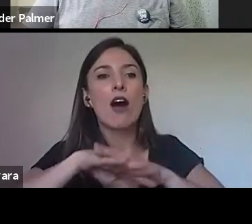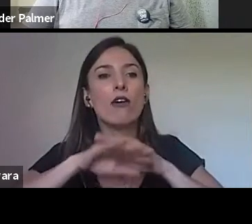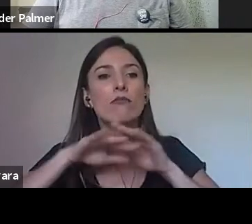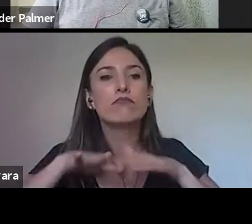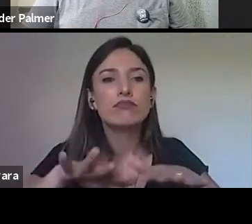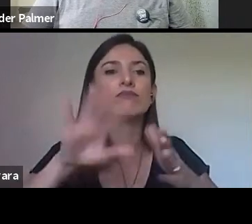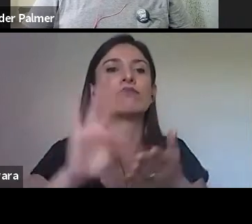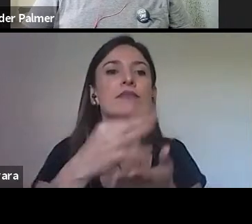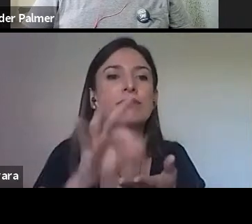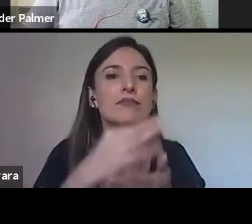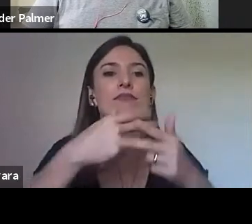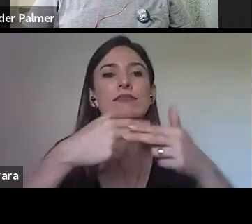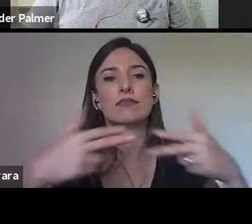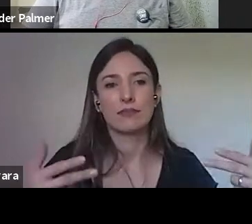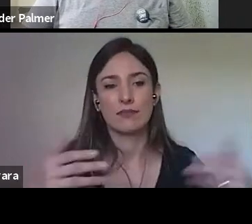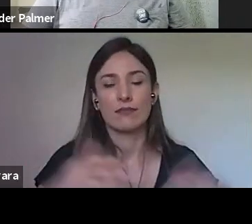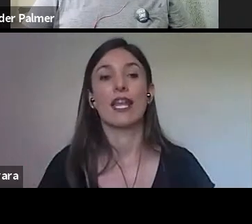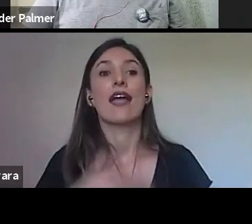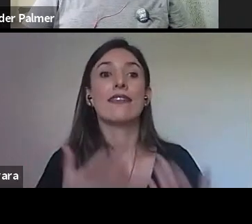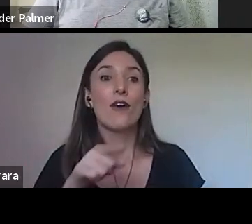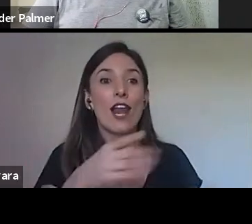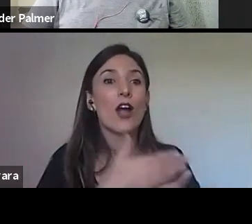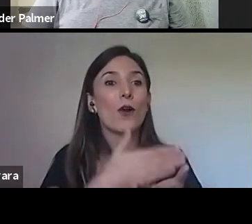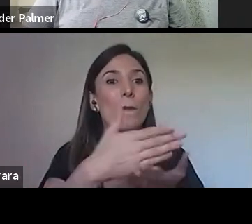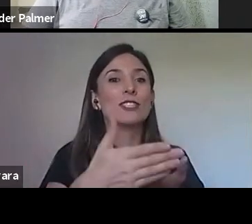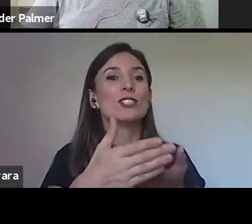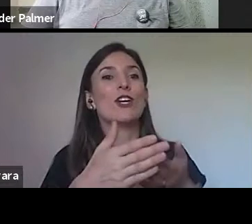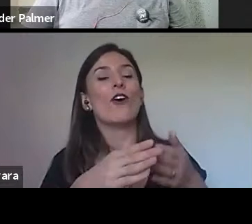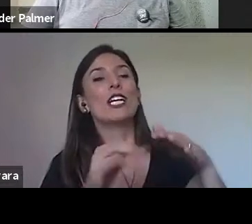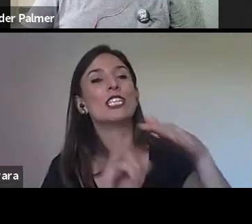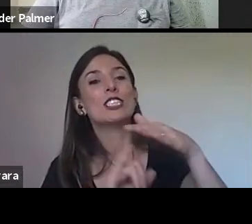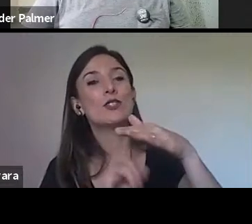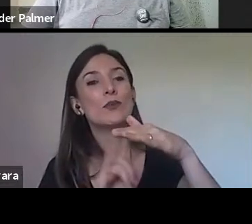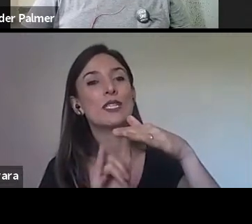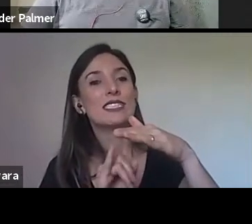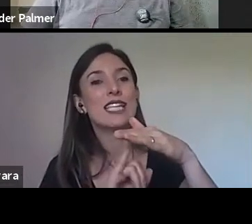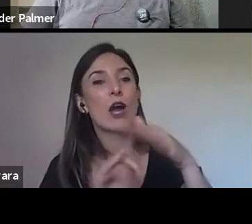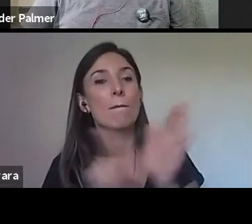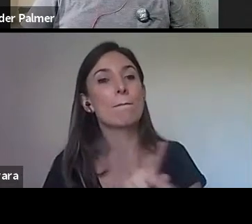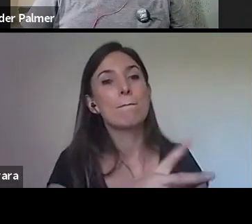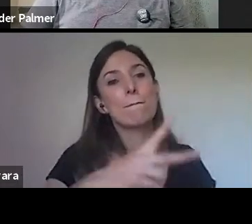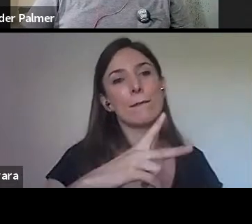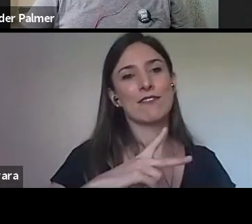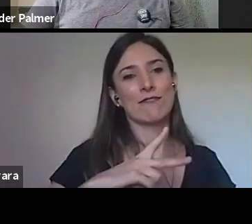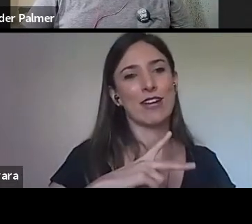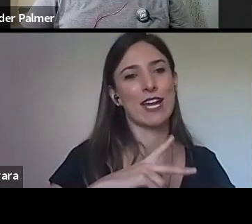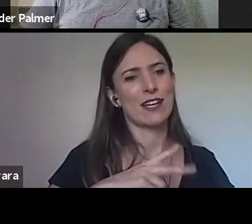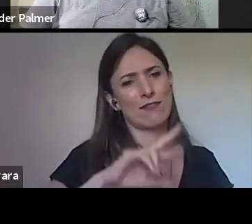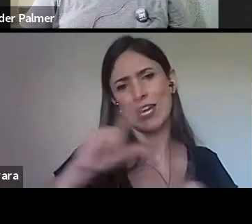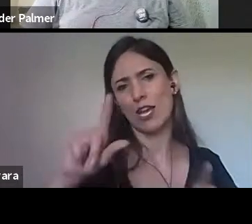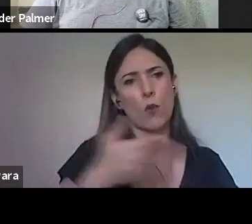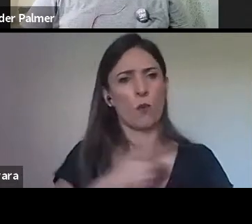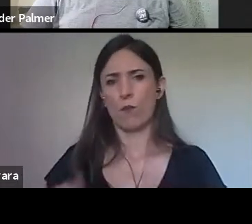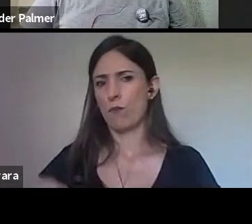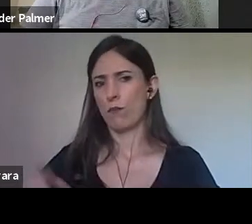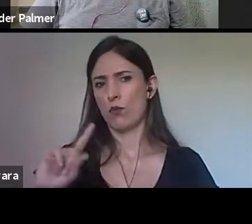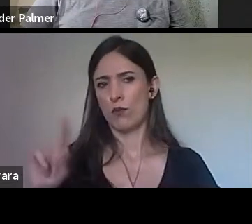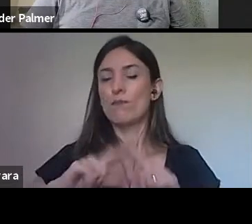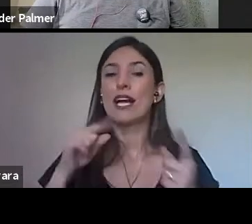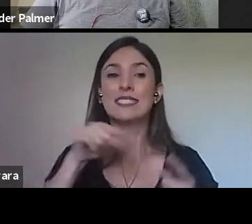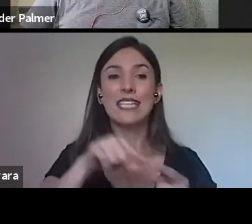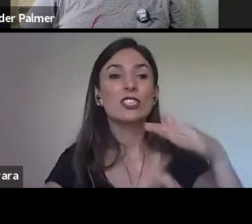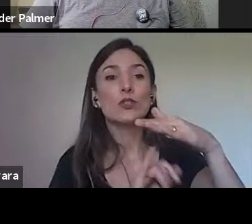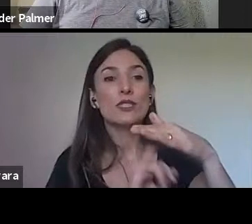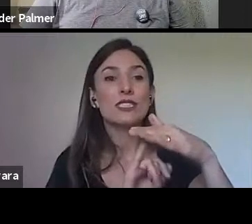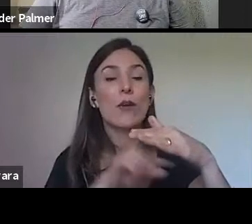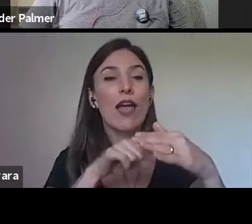institucionalização privada, não é público, mas de instituições que se preocupam